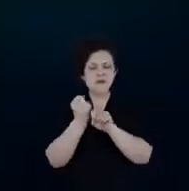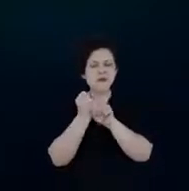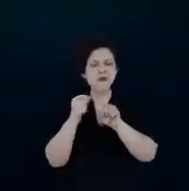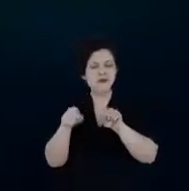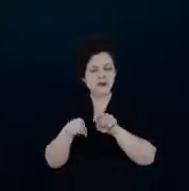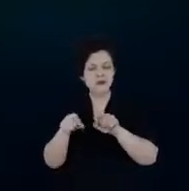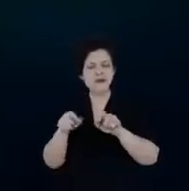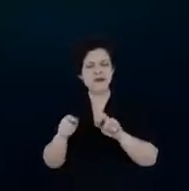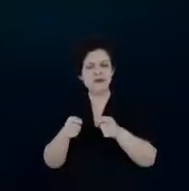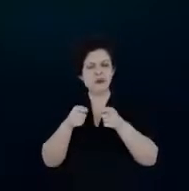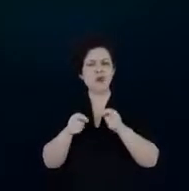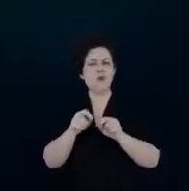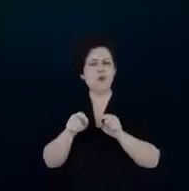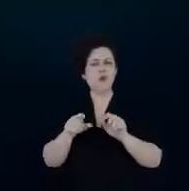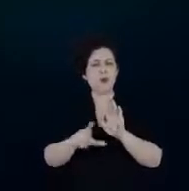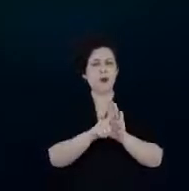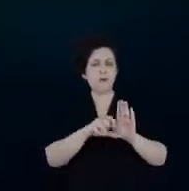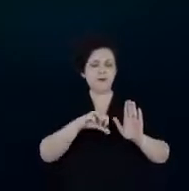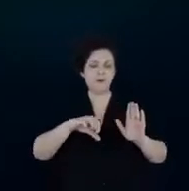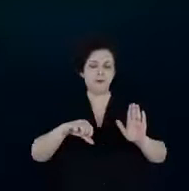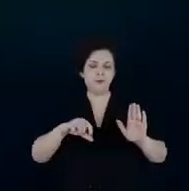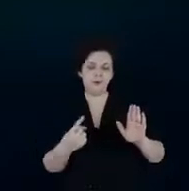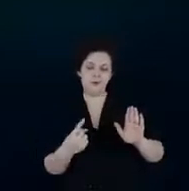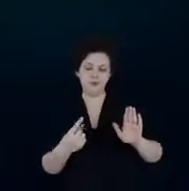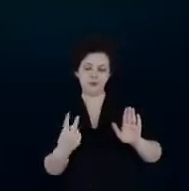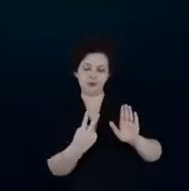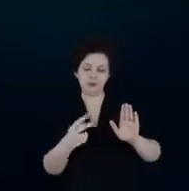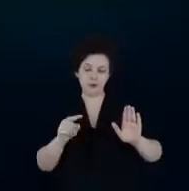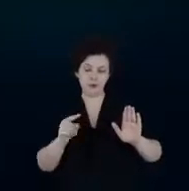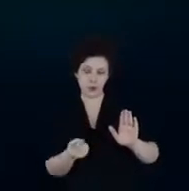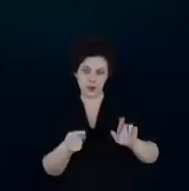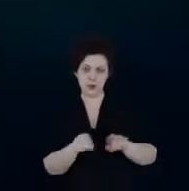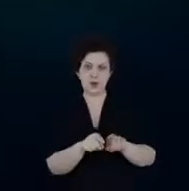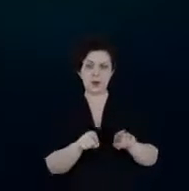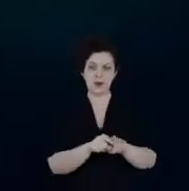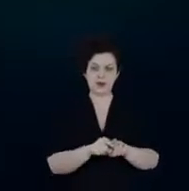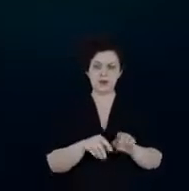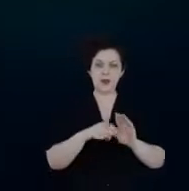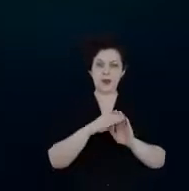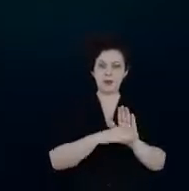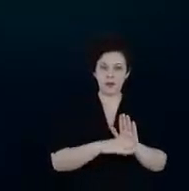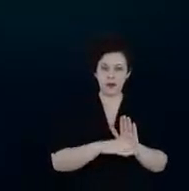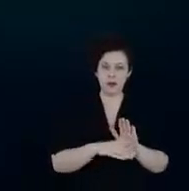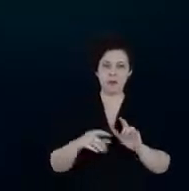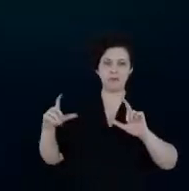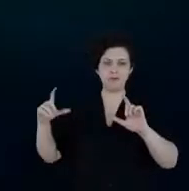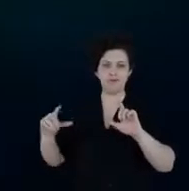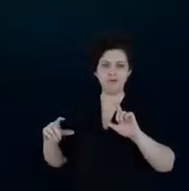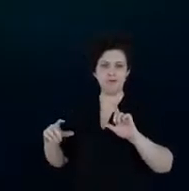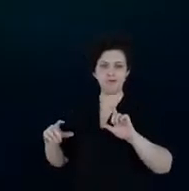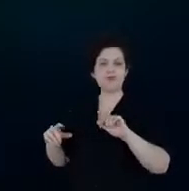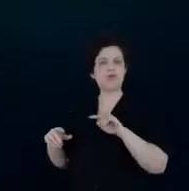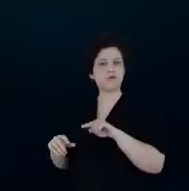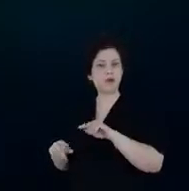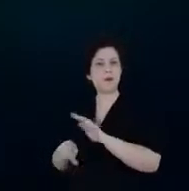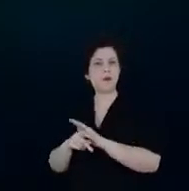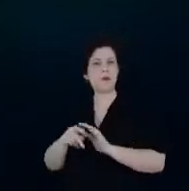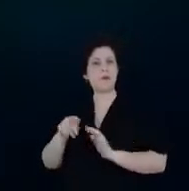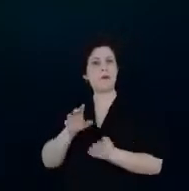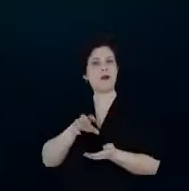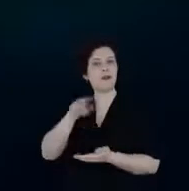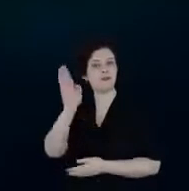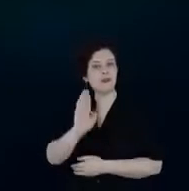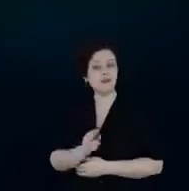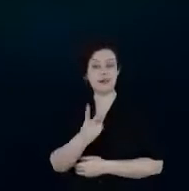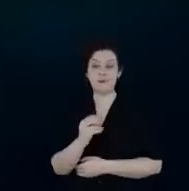um pouco aqui da lei 991 de 2000 e do programa de eficiência energética do PE da ANEL que em 2020